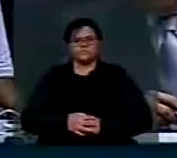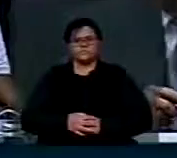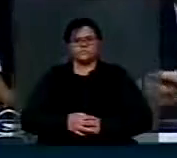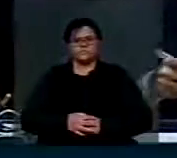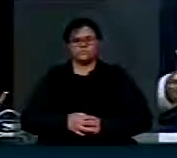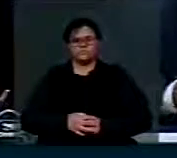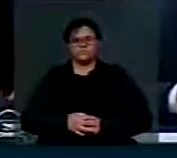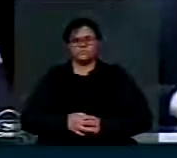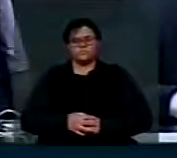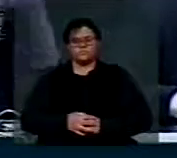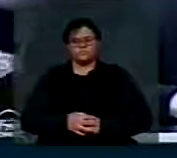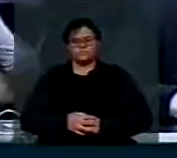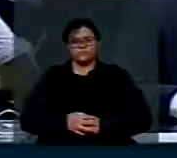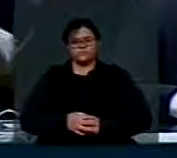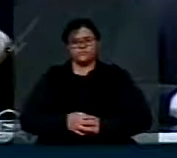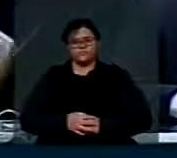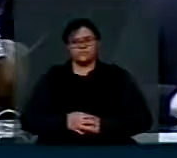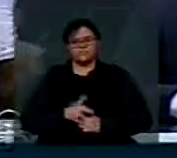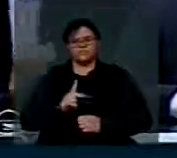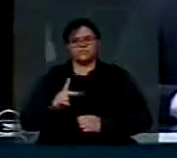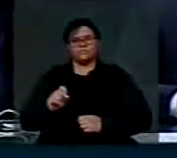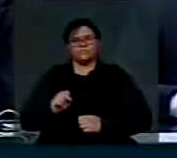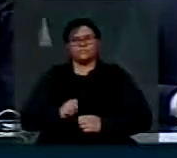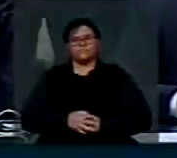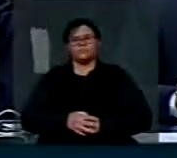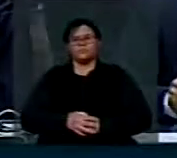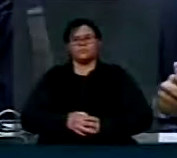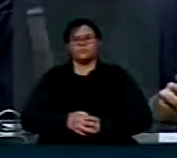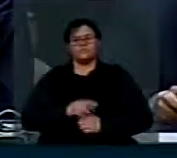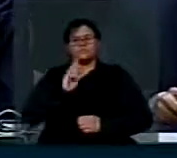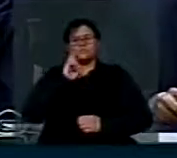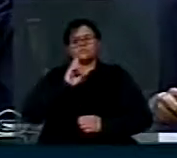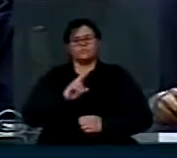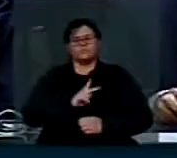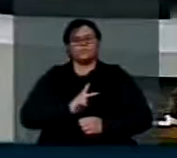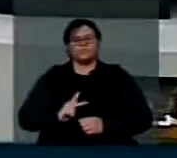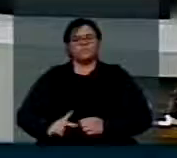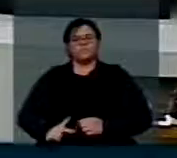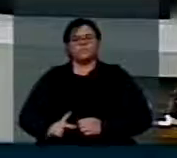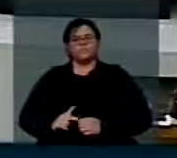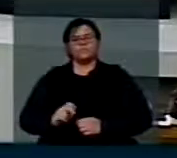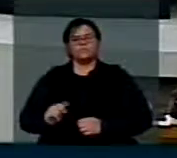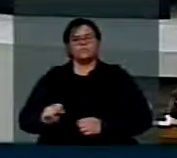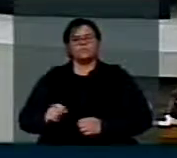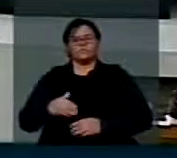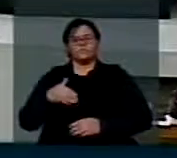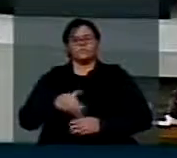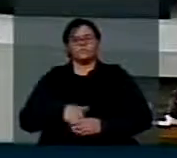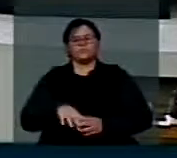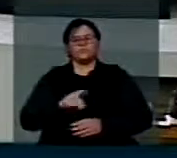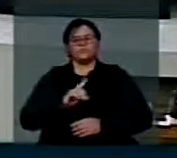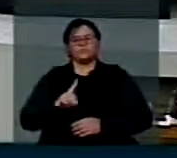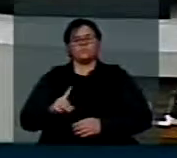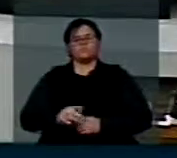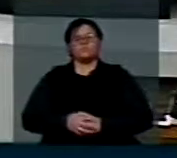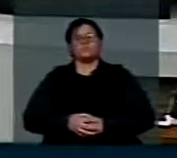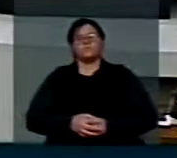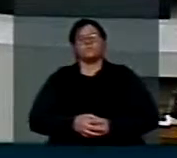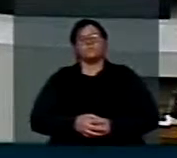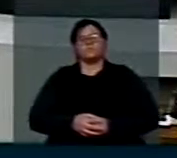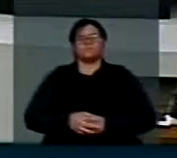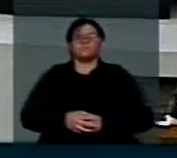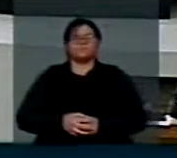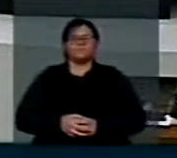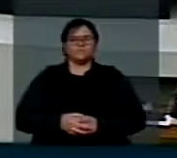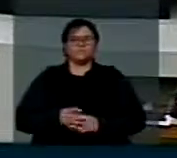Como vota o PPS? Senhor Presidente, o PPS vota não, também quer votar o Código.